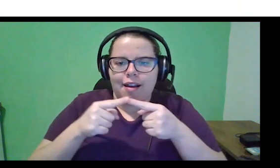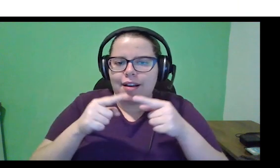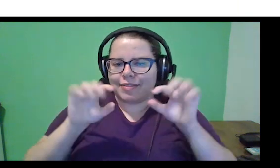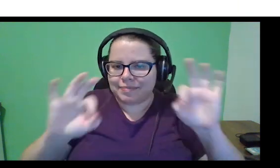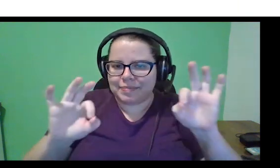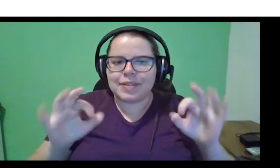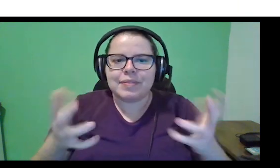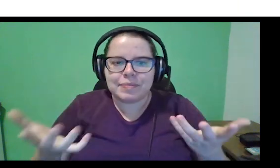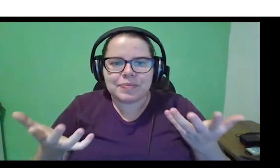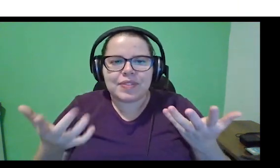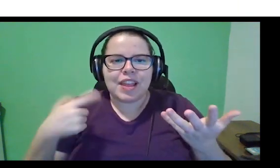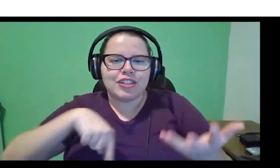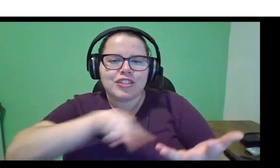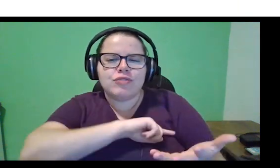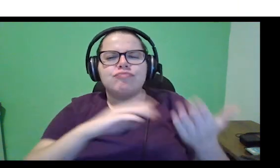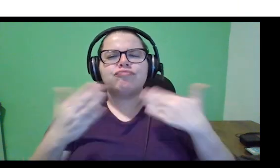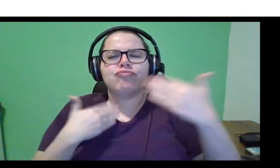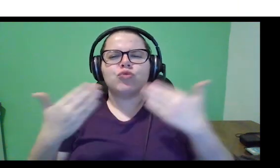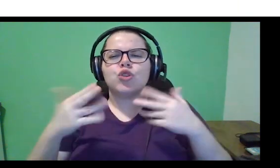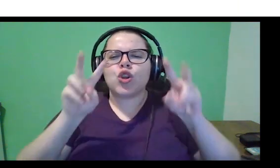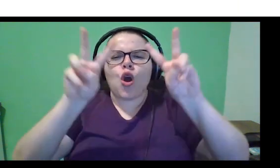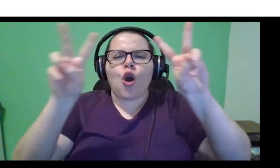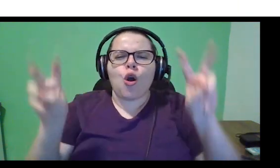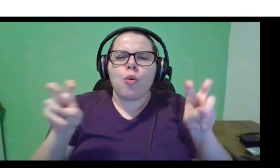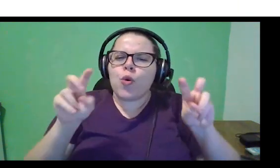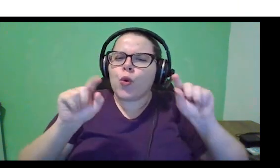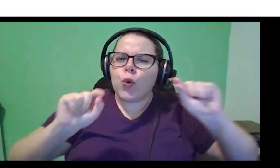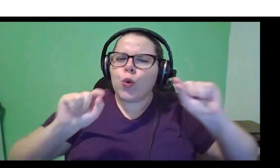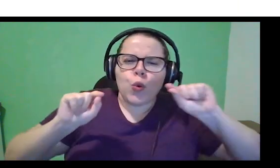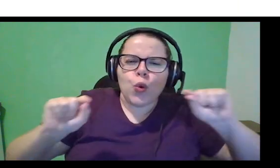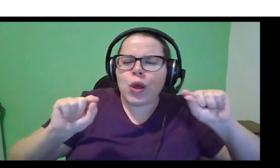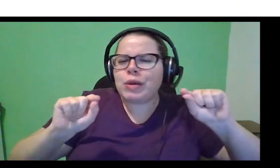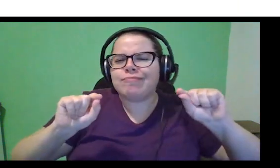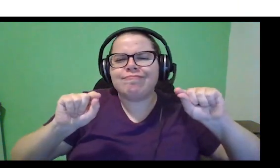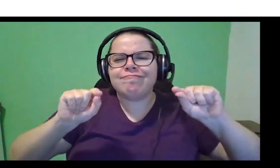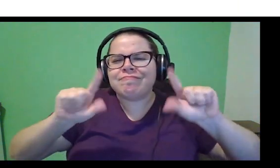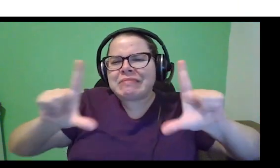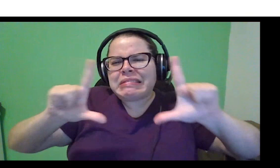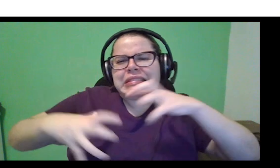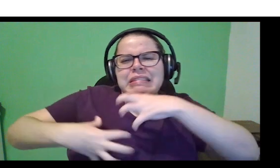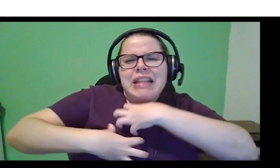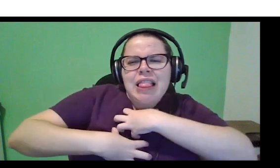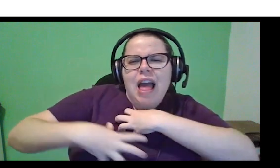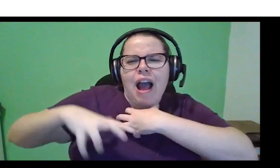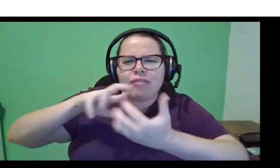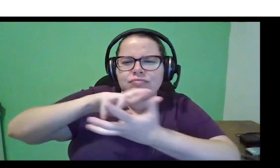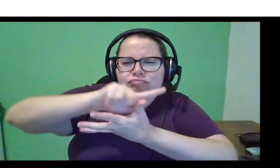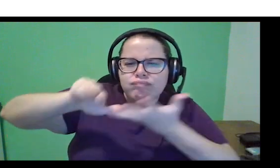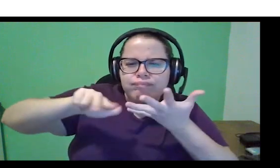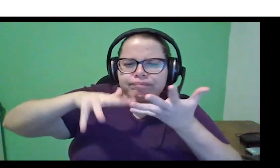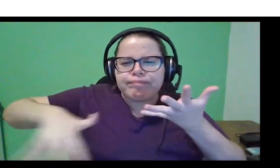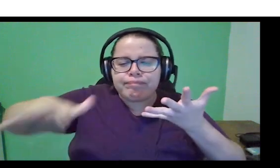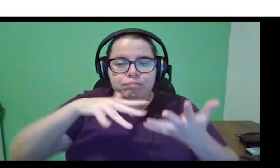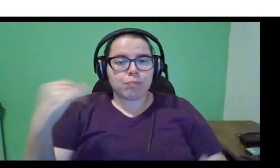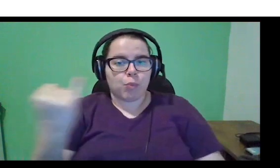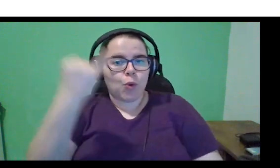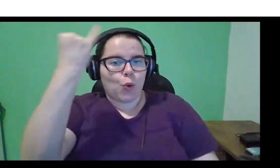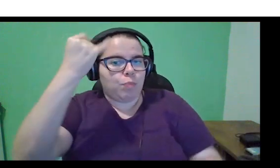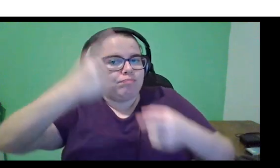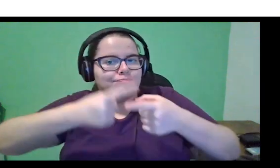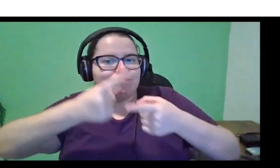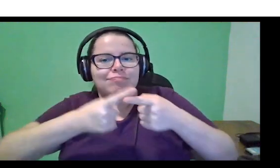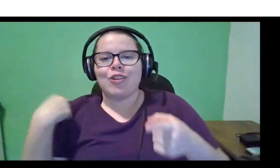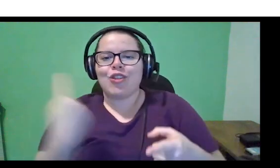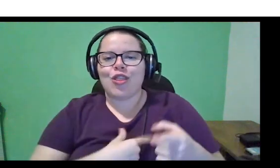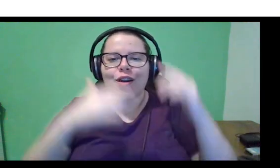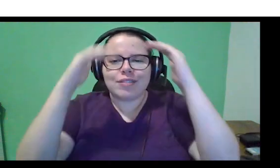Então, é a gente conversar um pouquinho sobre cenários, e é bem importante nós